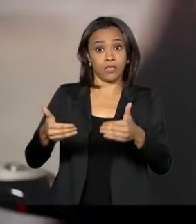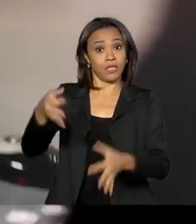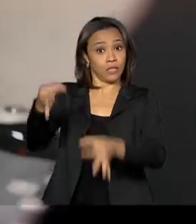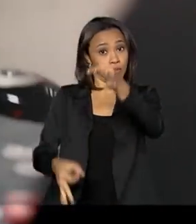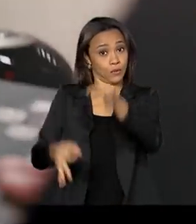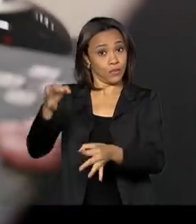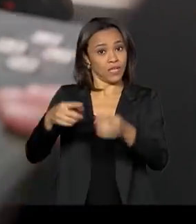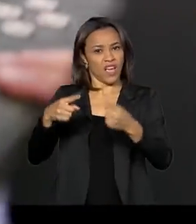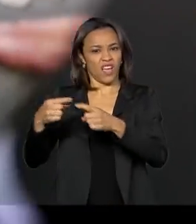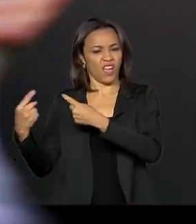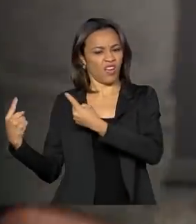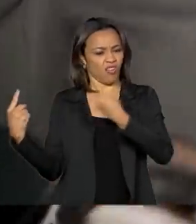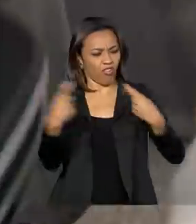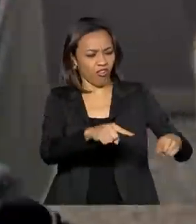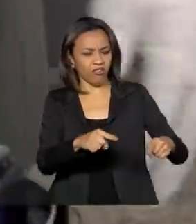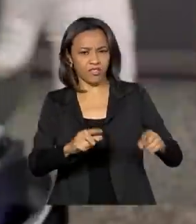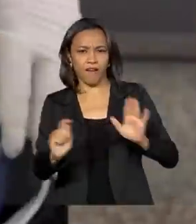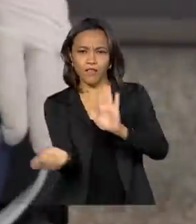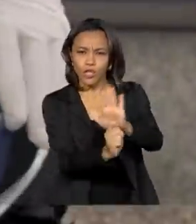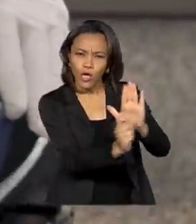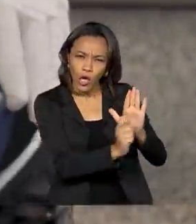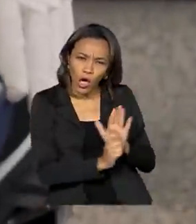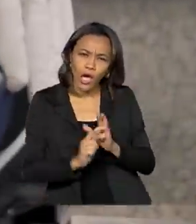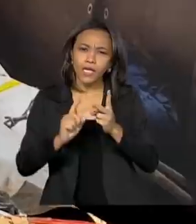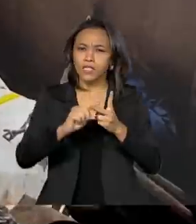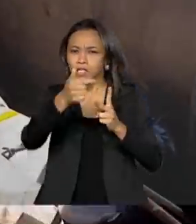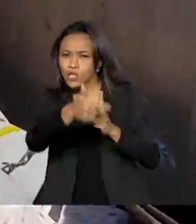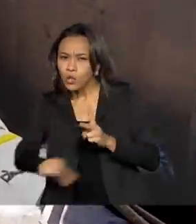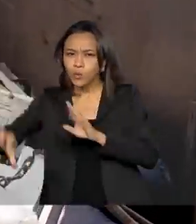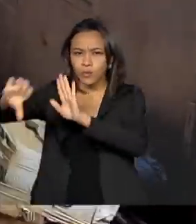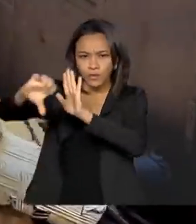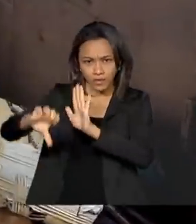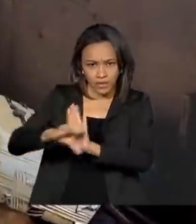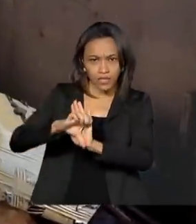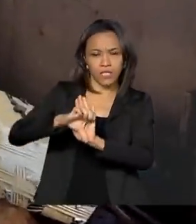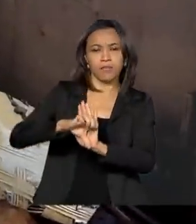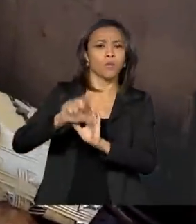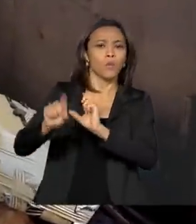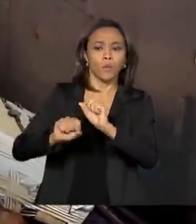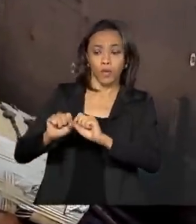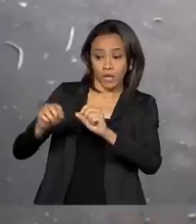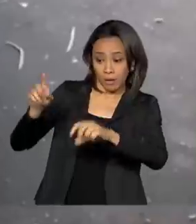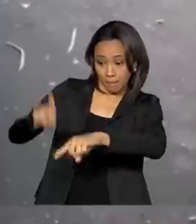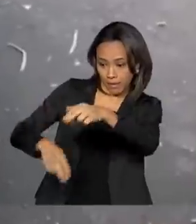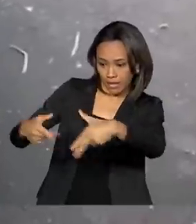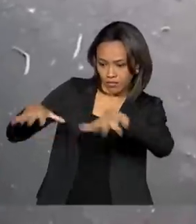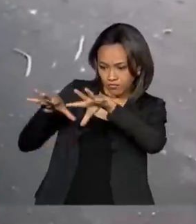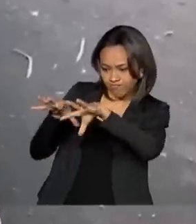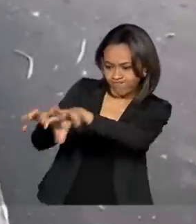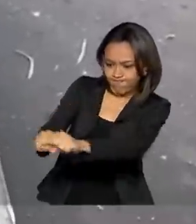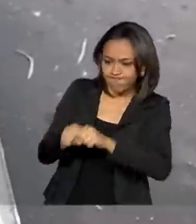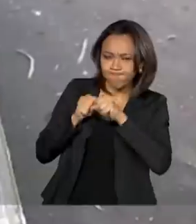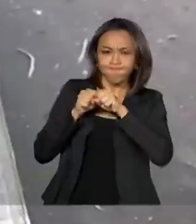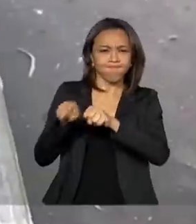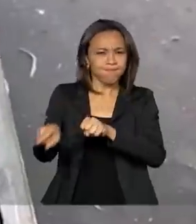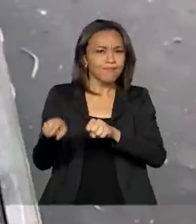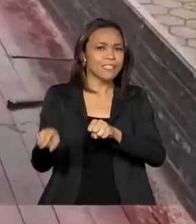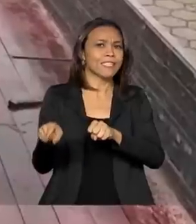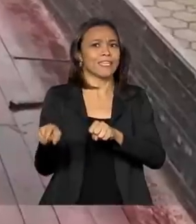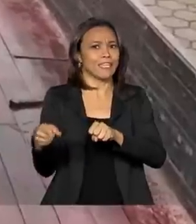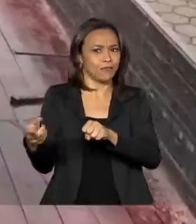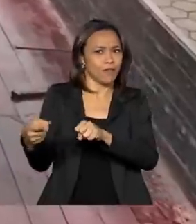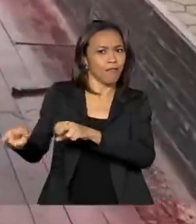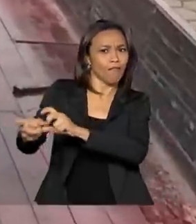é combater o tráfico de drogas e crimes conexos por meio da recuperação de bens que financiem essas atividades